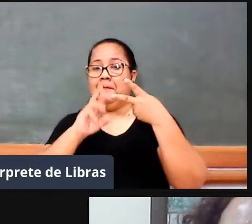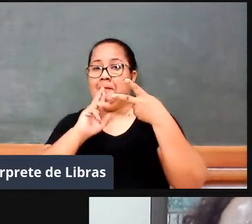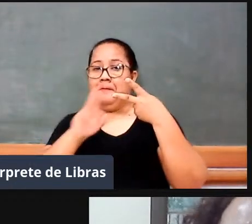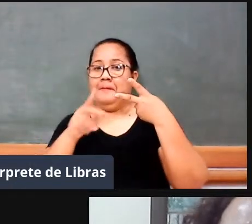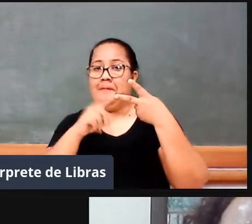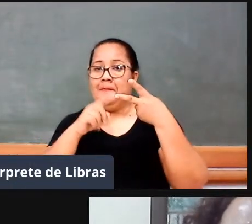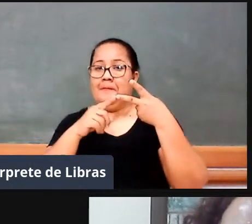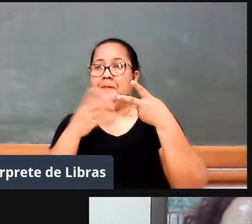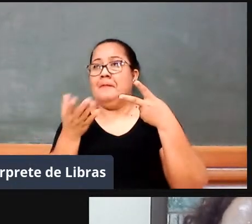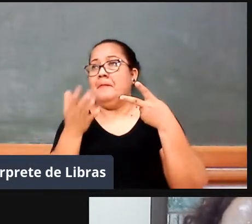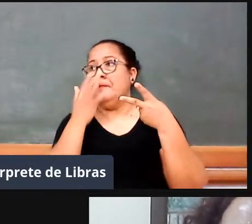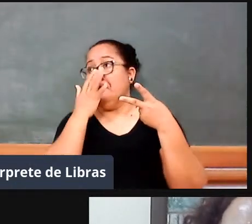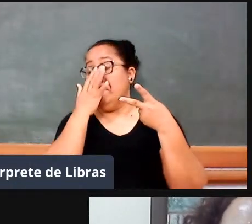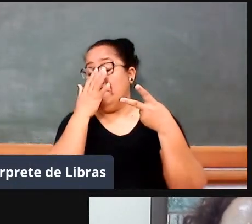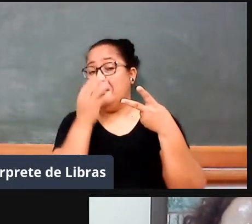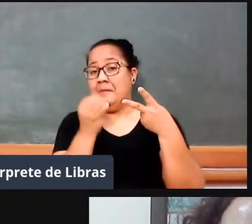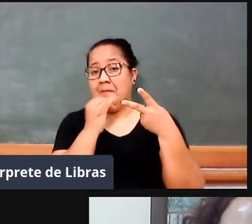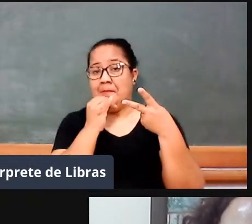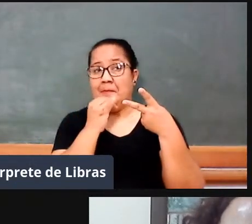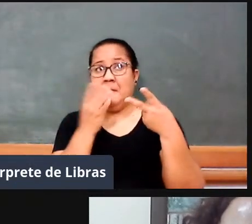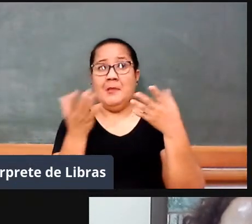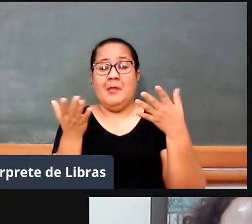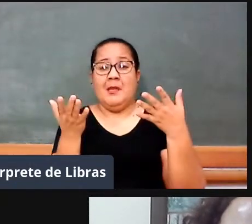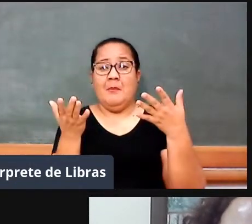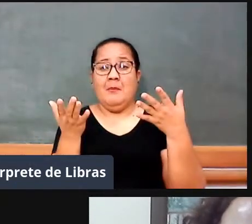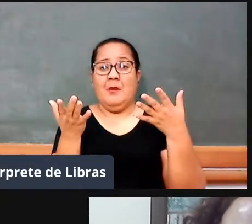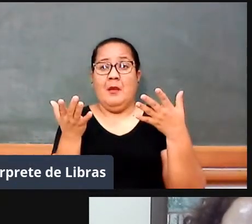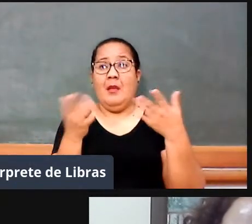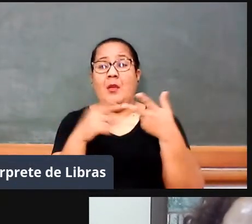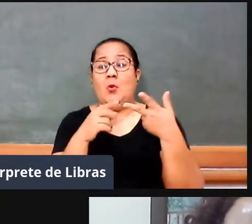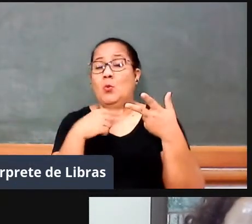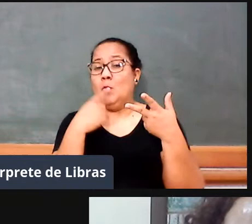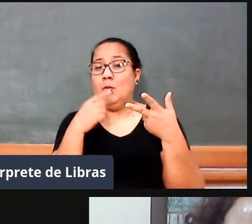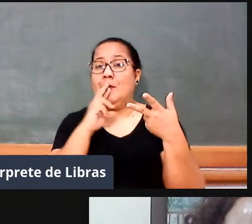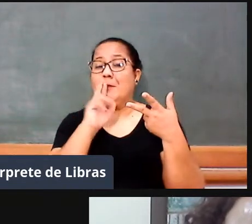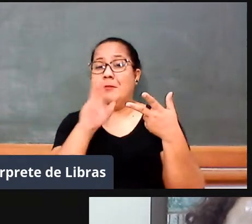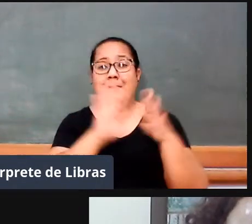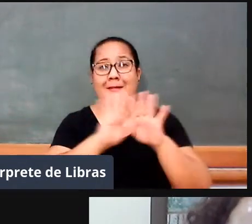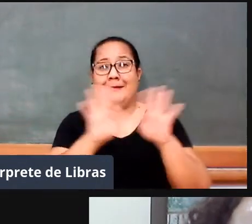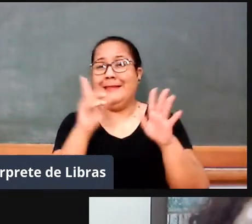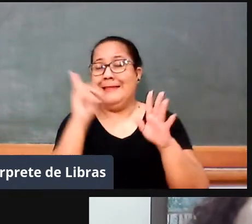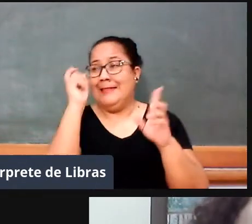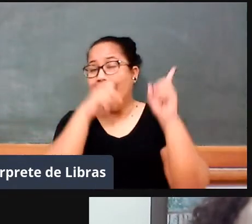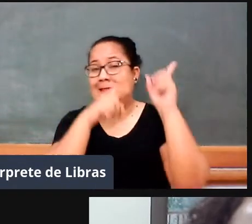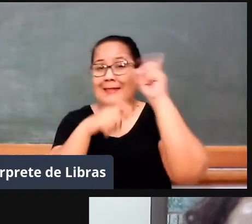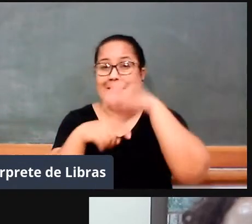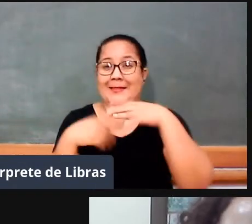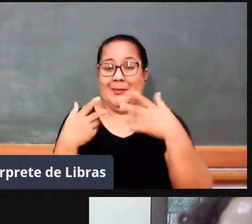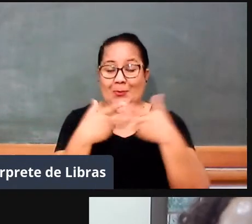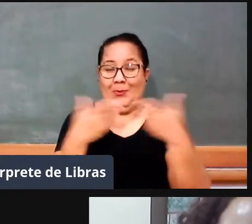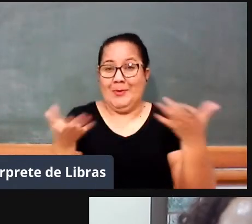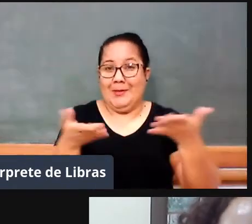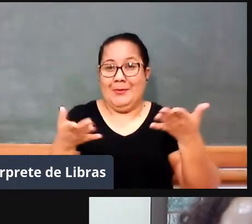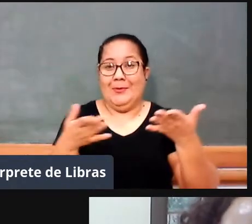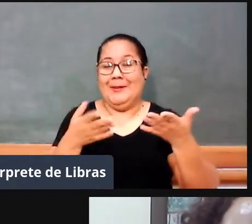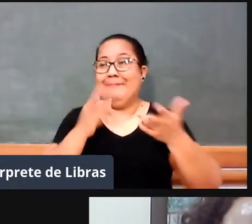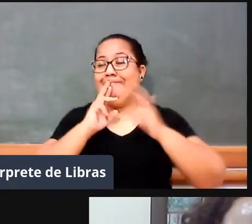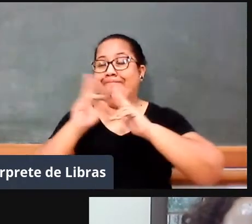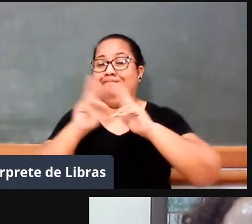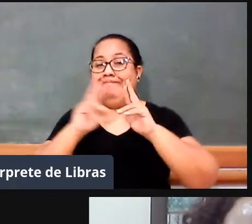atuais, eu não, eu vou passar, eu não discuto muito questões atuais, né, porque a gente,